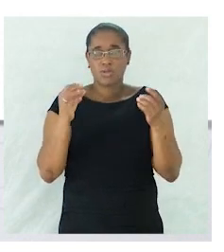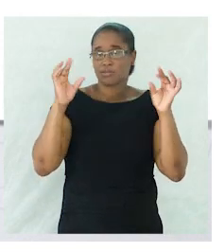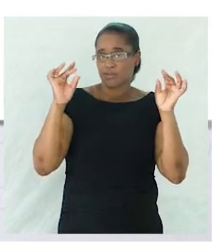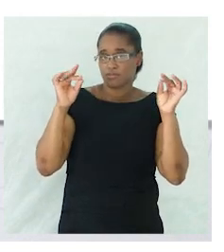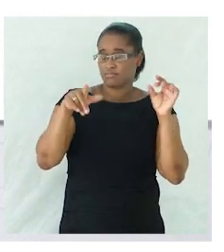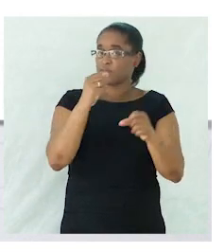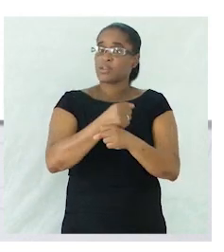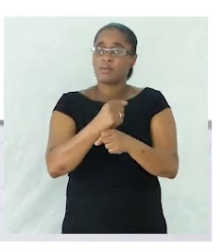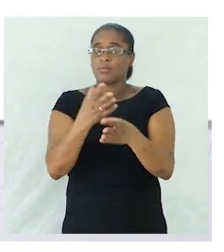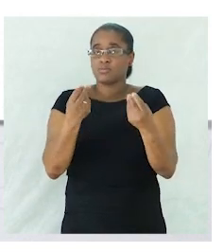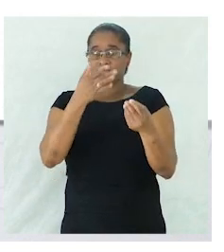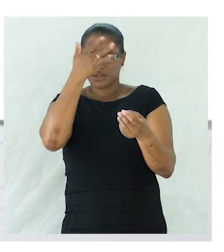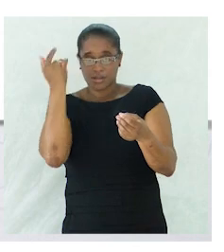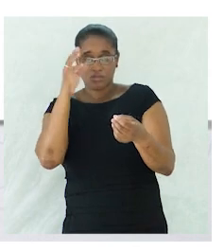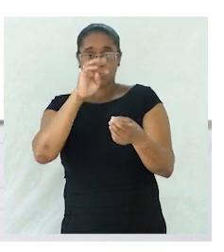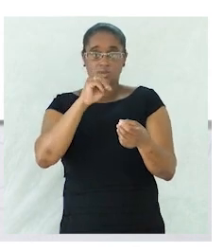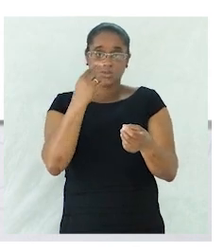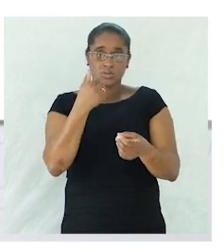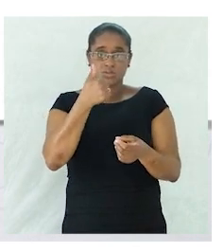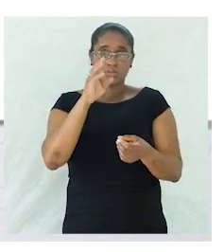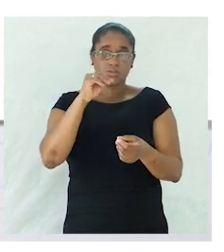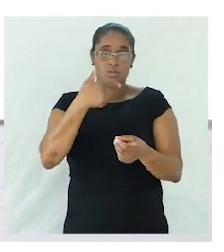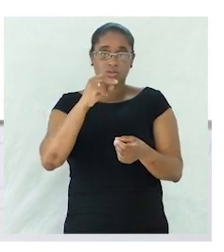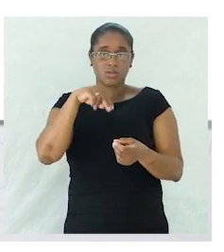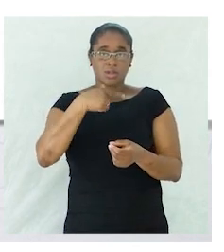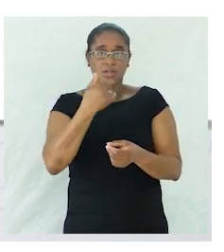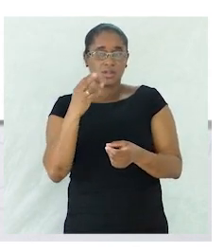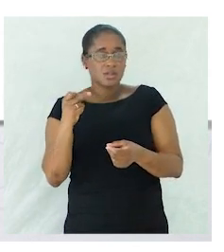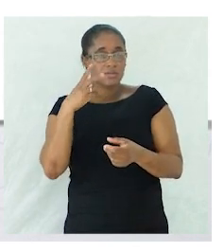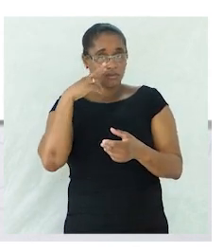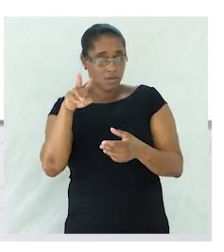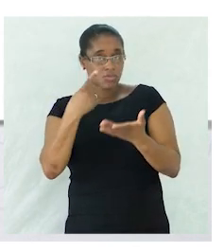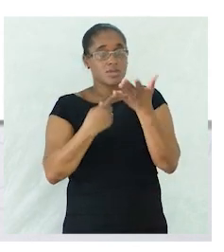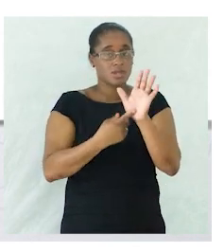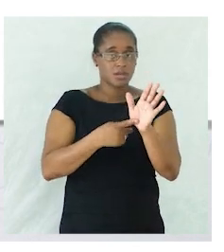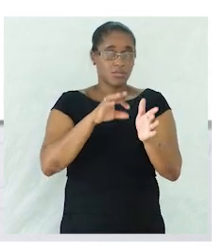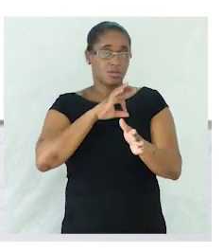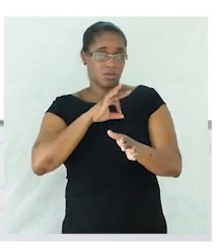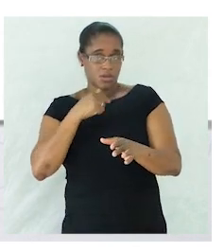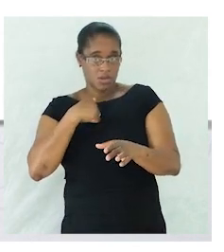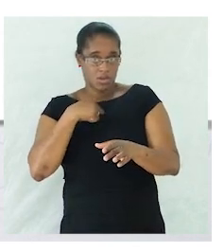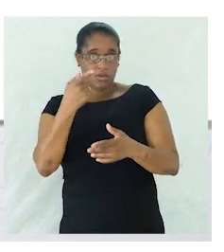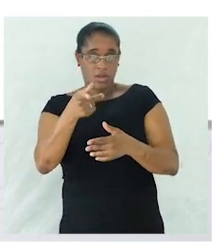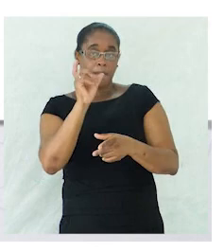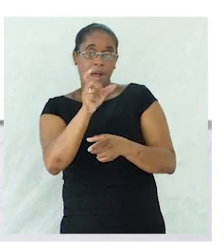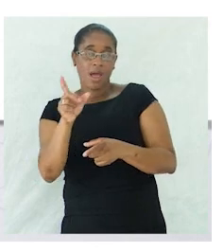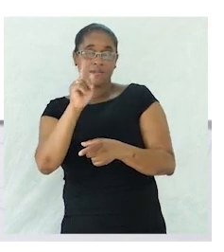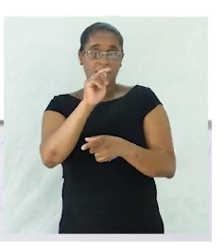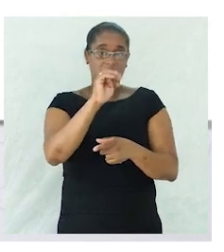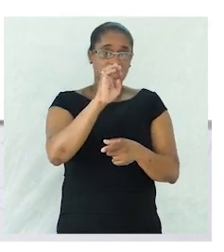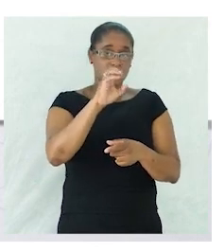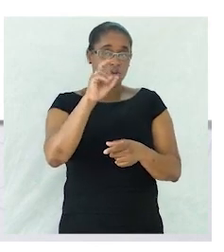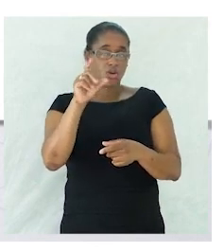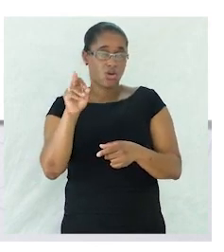muito simples dos substantivos seguindo o exemplo eu peguei a palavra escola vocês podem fazer seguindo esse